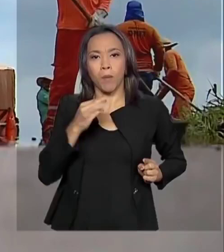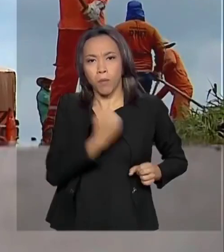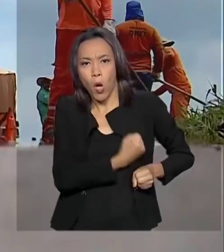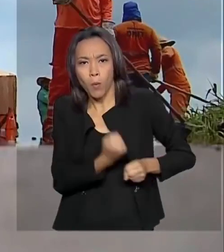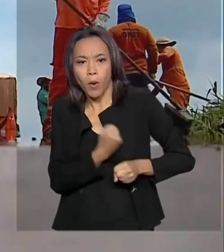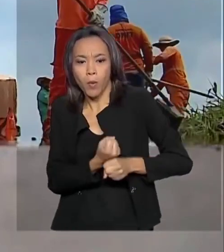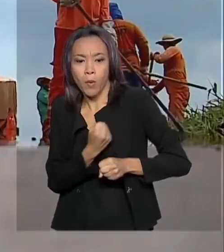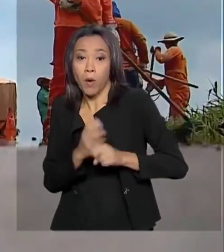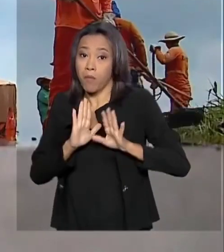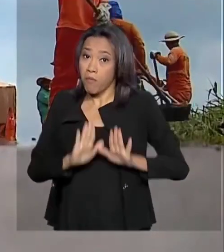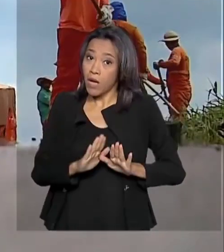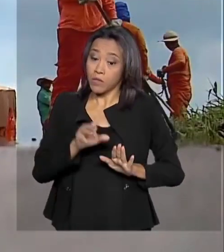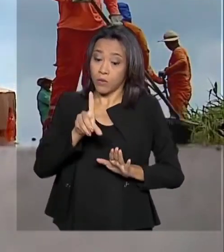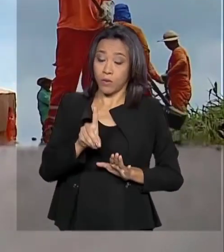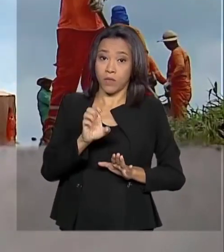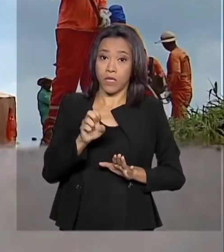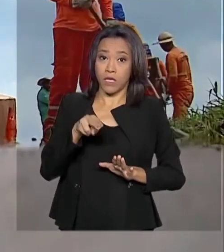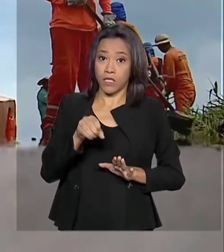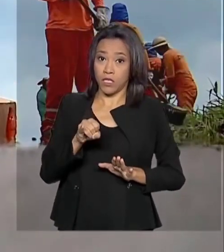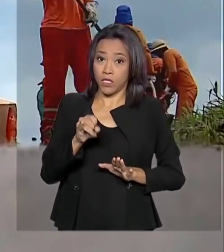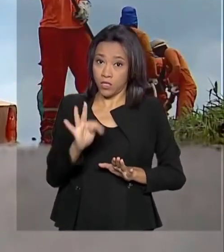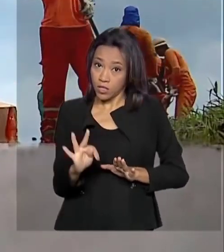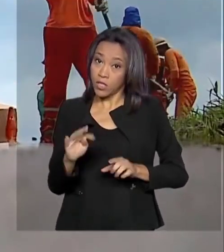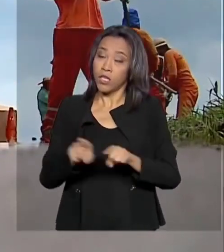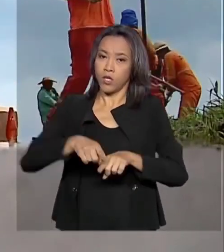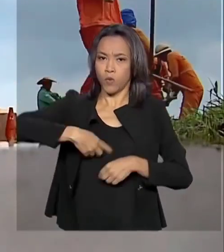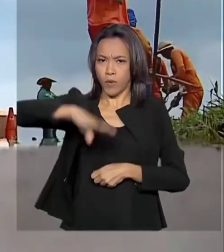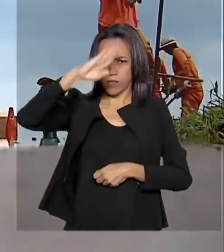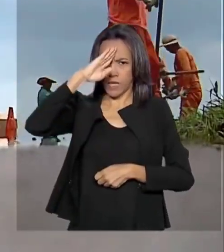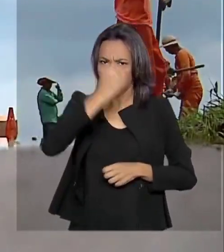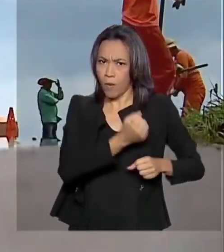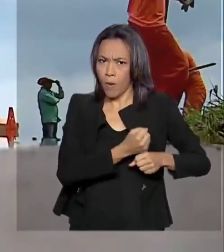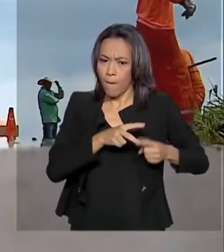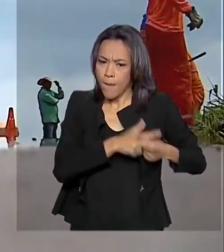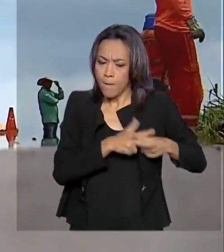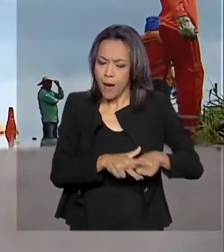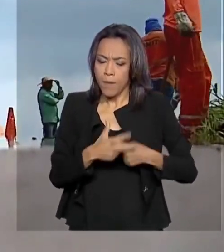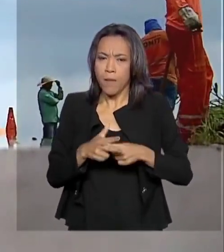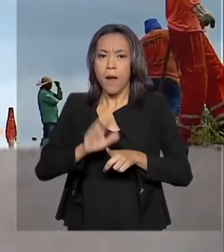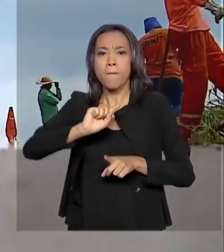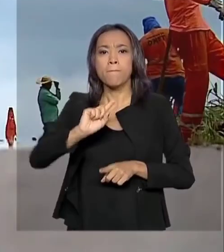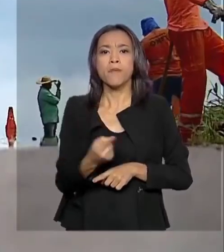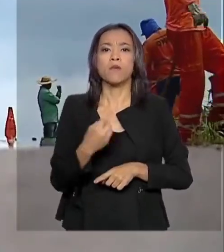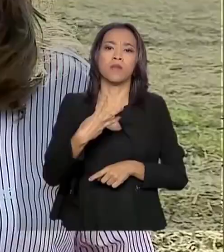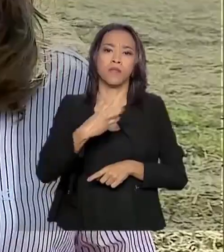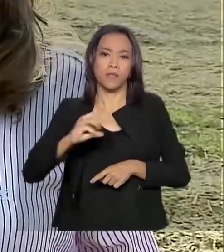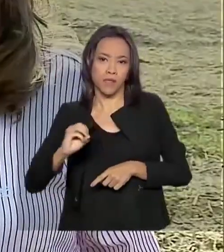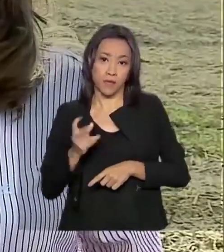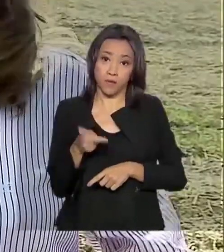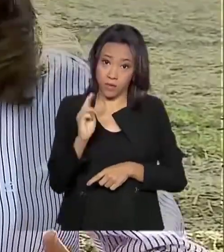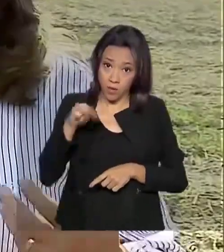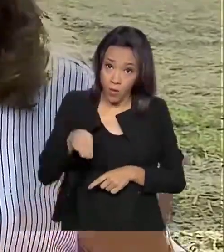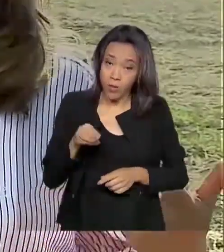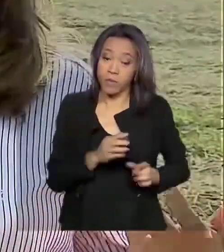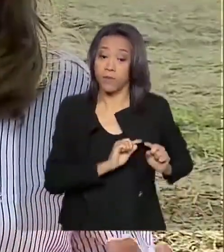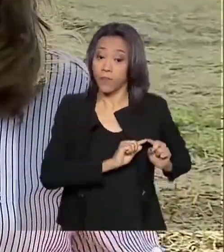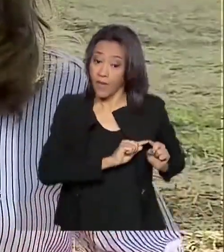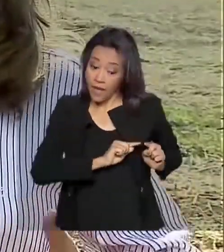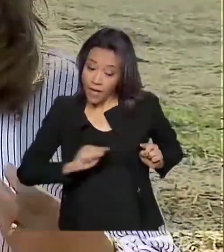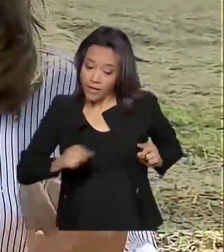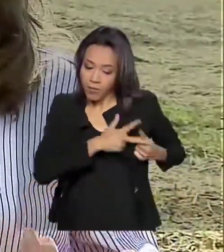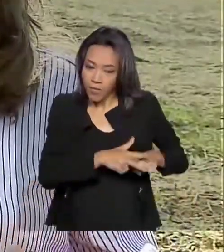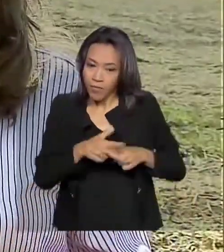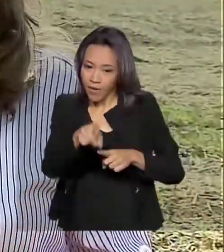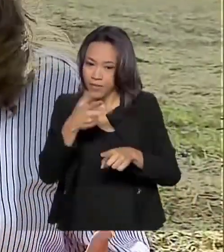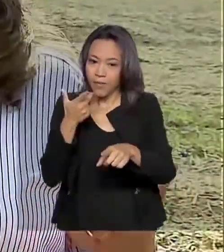mas o DENIT e o Exército fazem a manutenção de 1.300 quilômetros da BR. As reformas chegam em